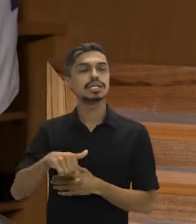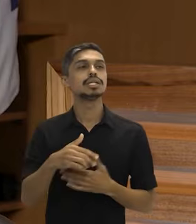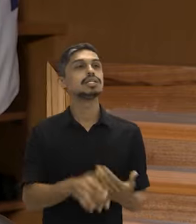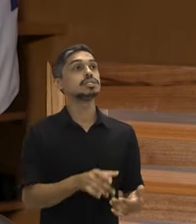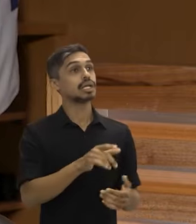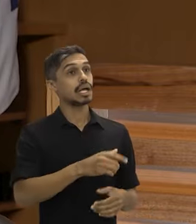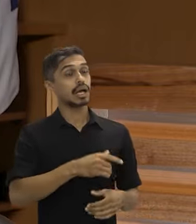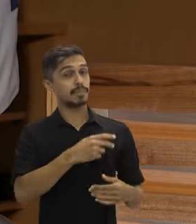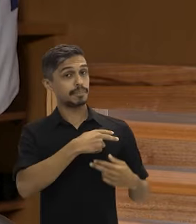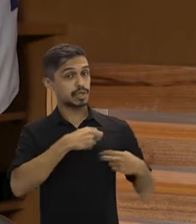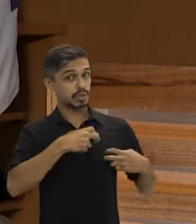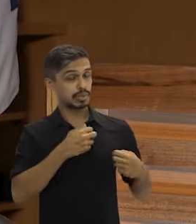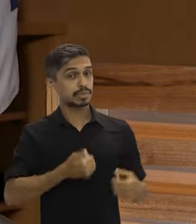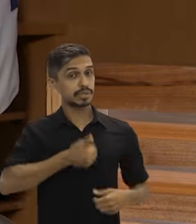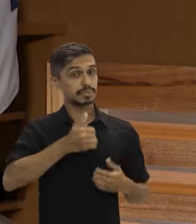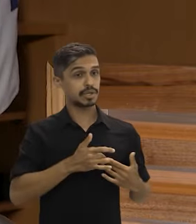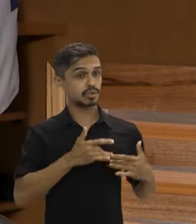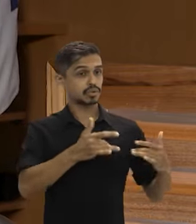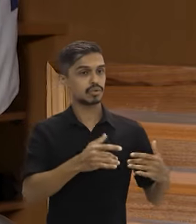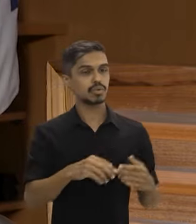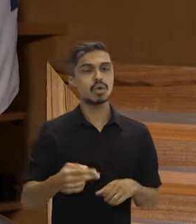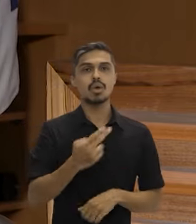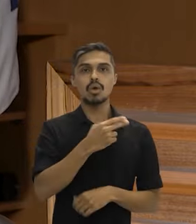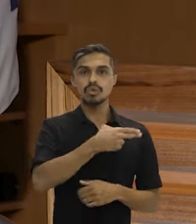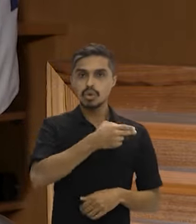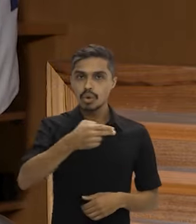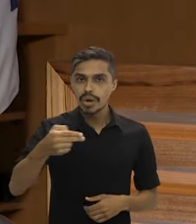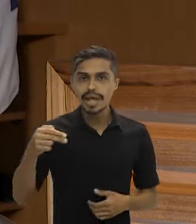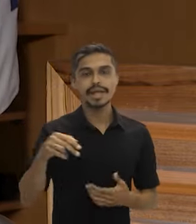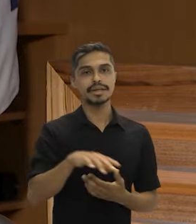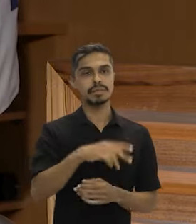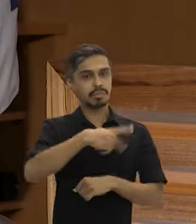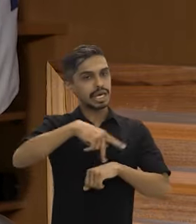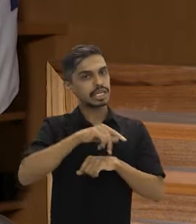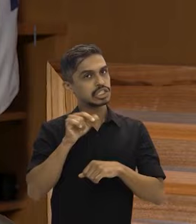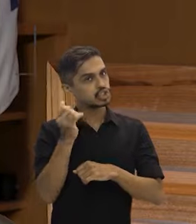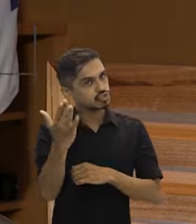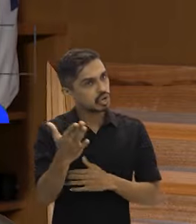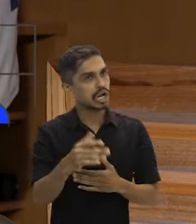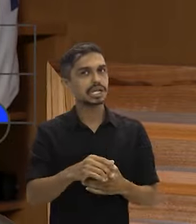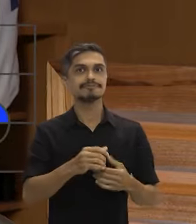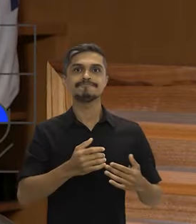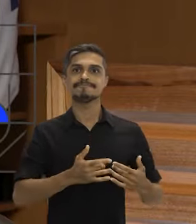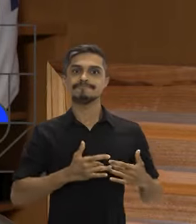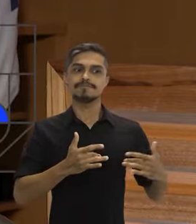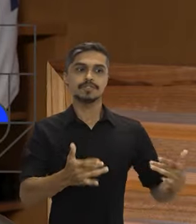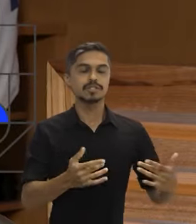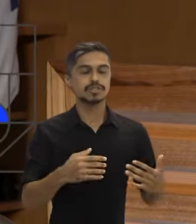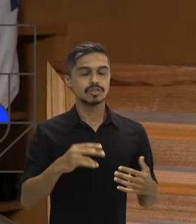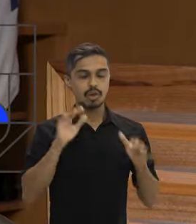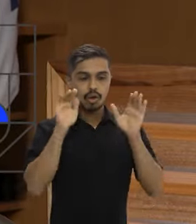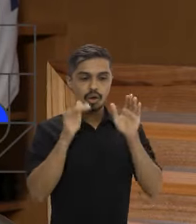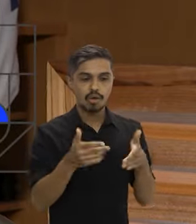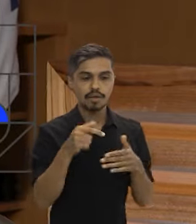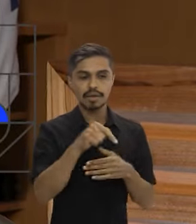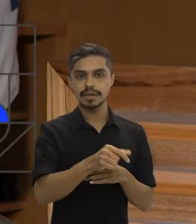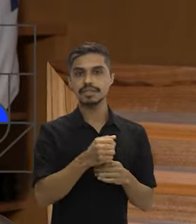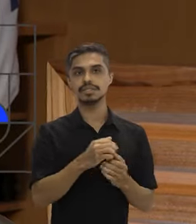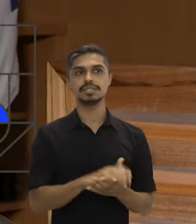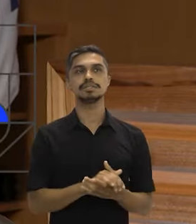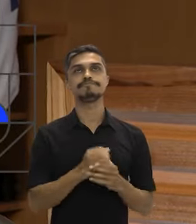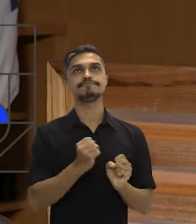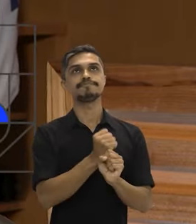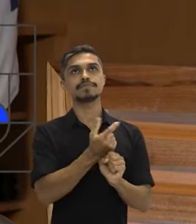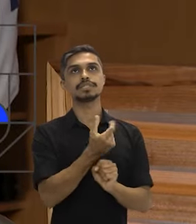das primeiras doadoras. O governo da Noruega é o grande doador, desde o início, se a gente for considerar, ao longo